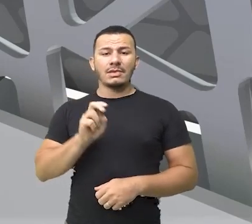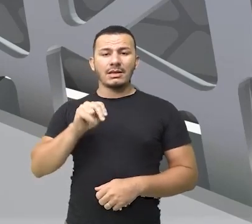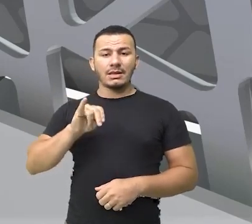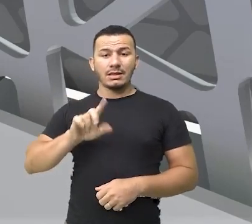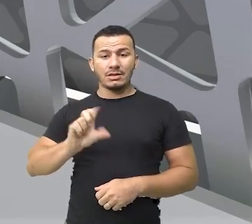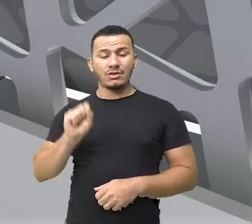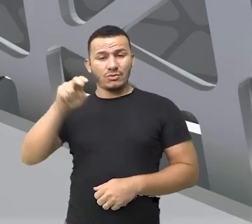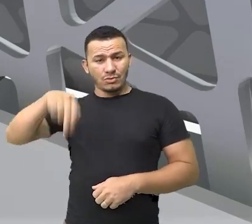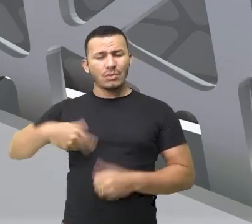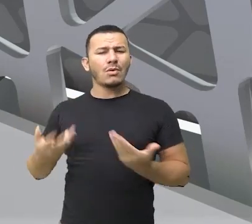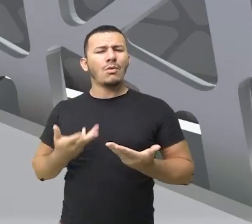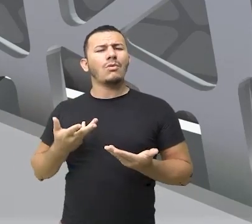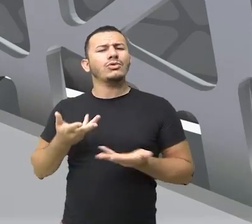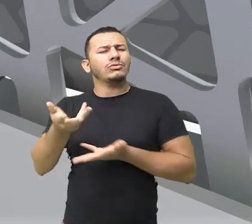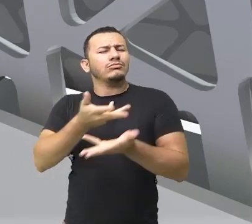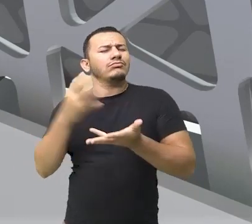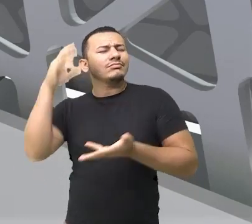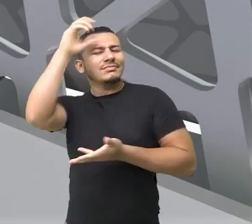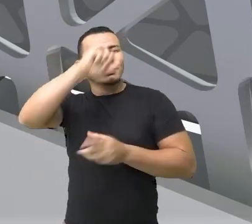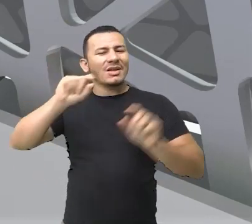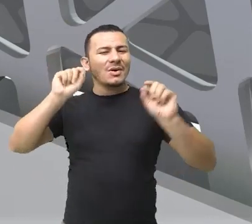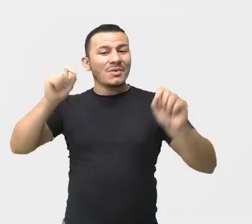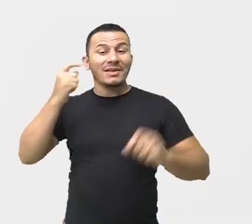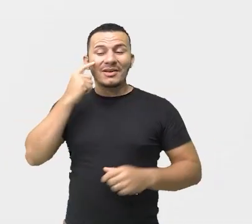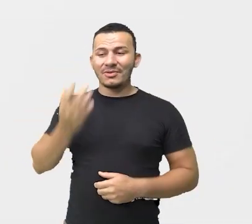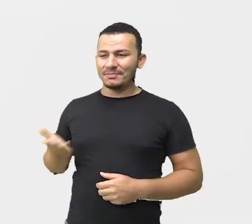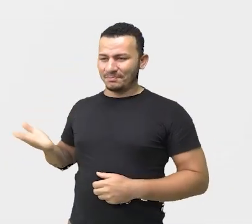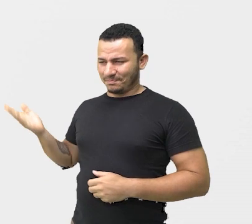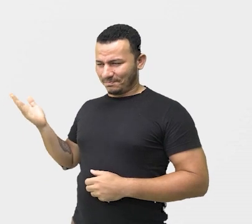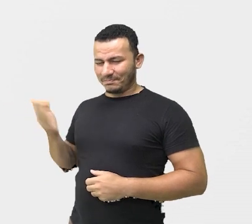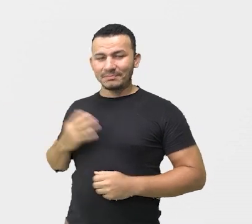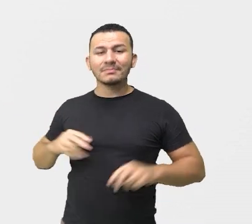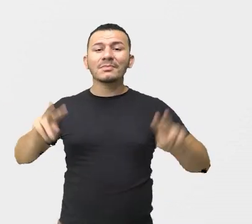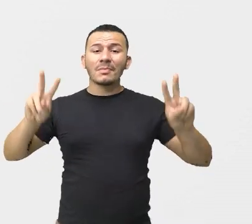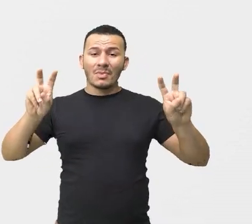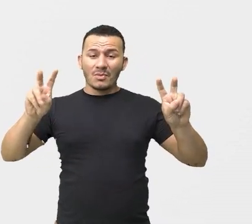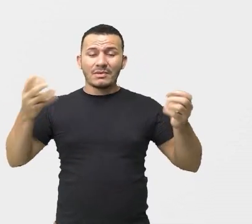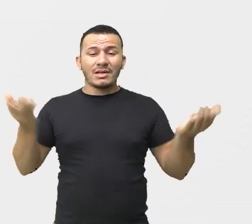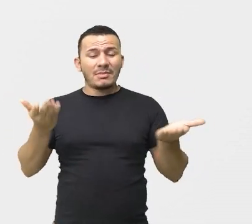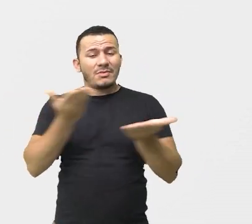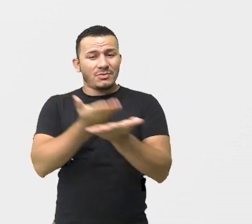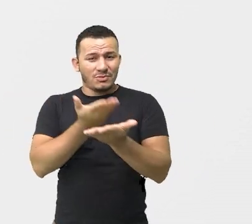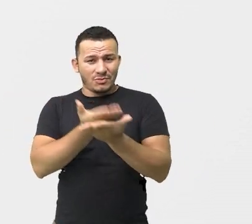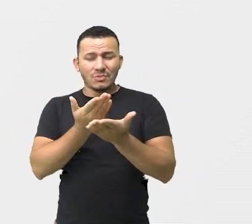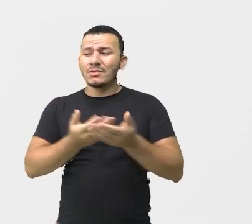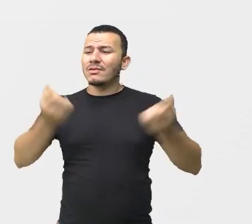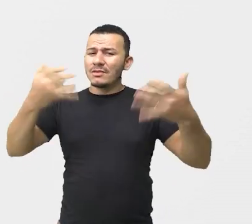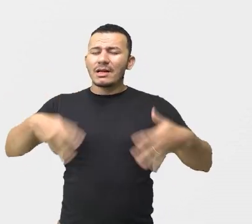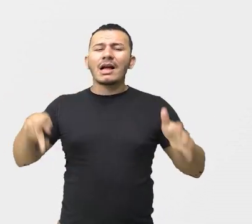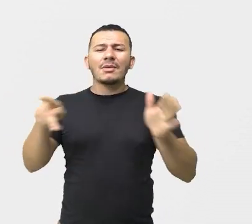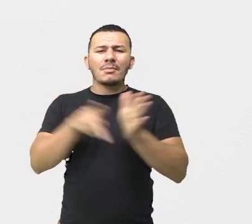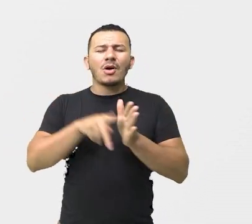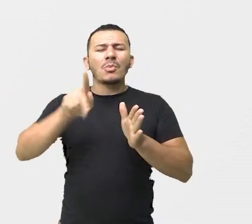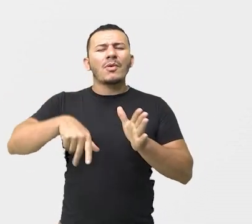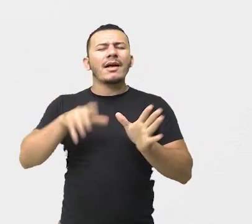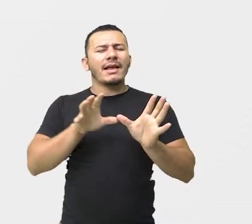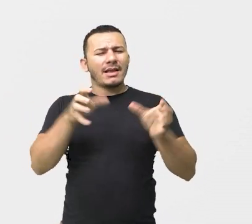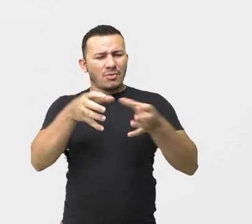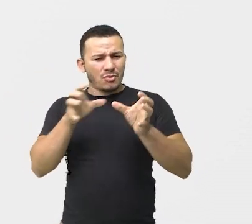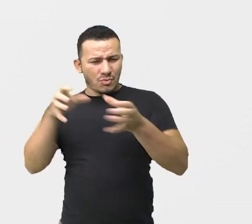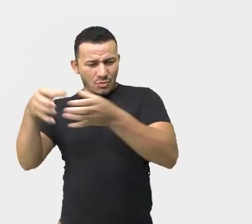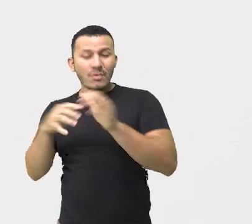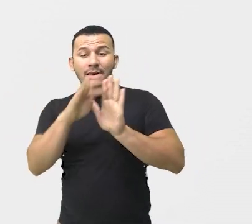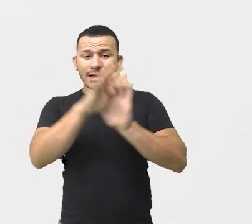momento. O que vamos aprender hoje? Colocando aí o nosso objeto de conhecimento, hoje vamos trabalhar sequências textuais,